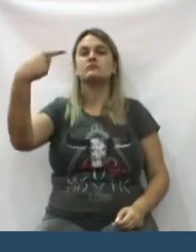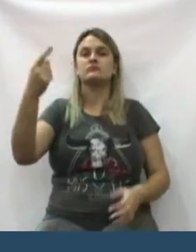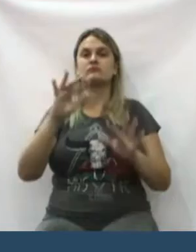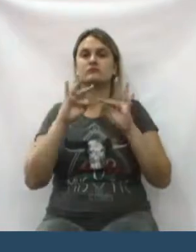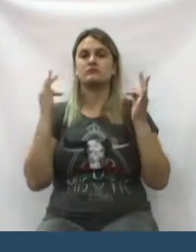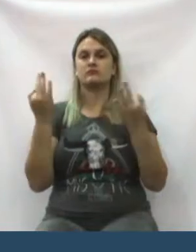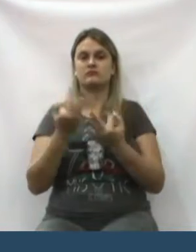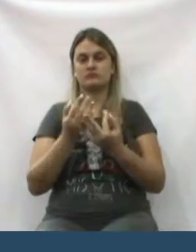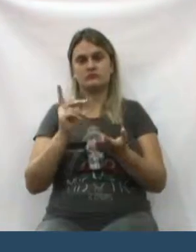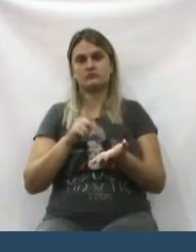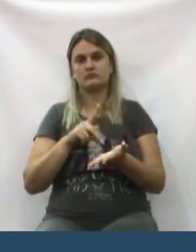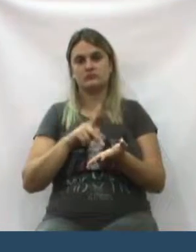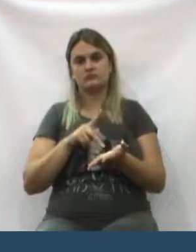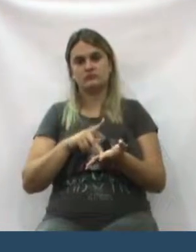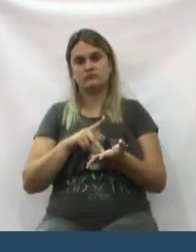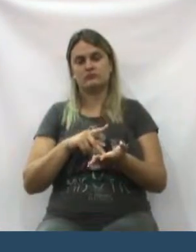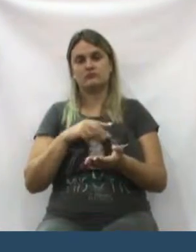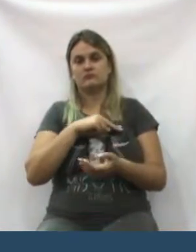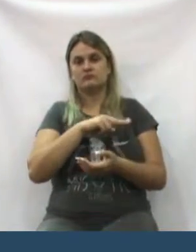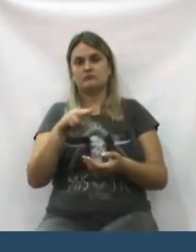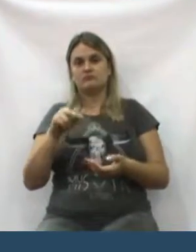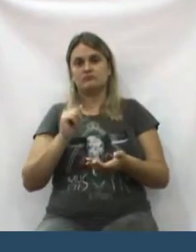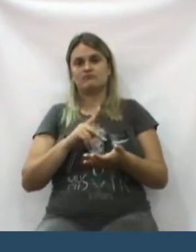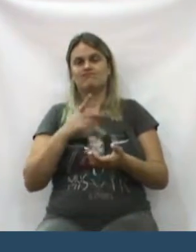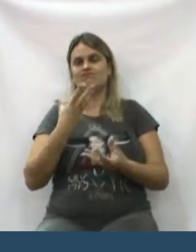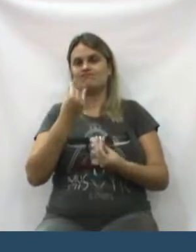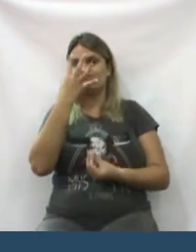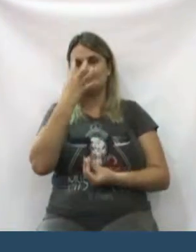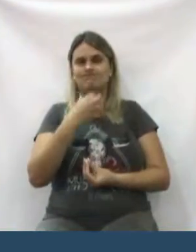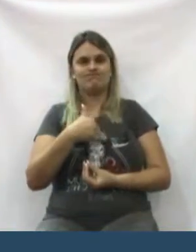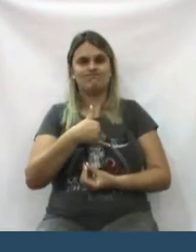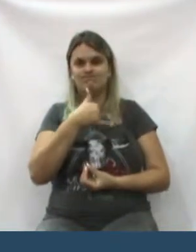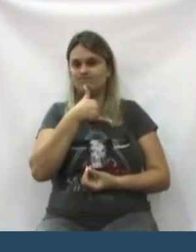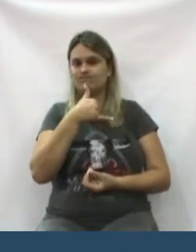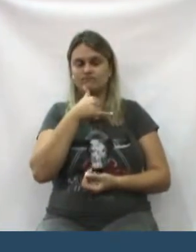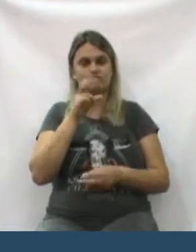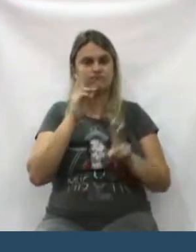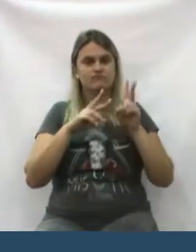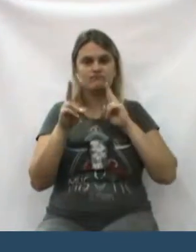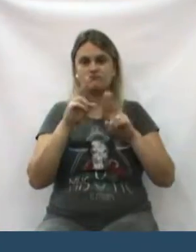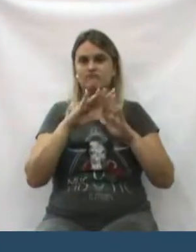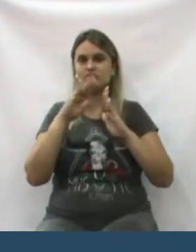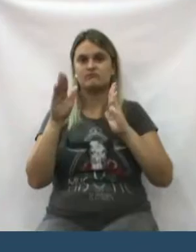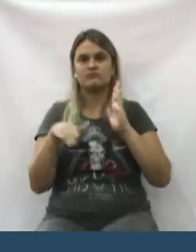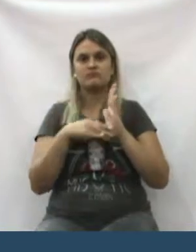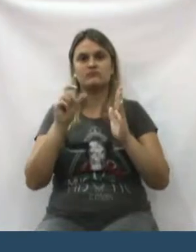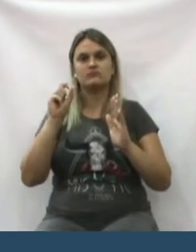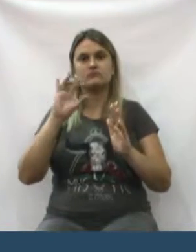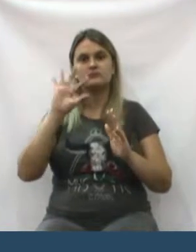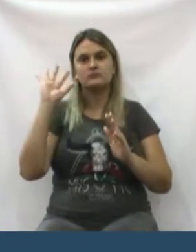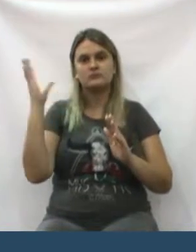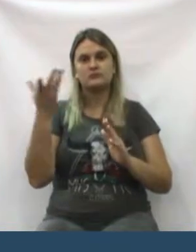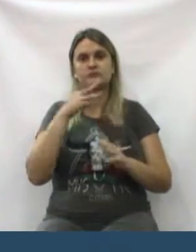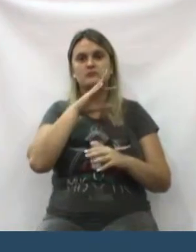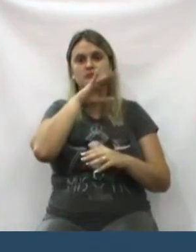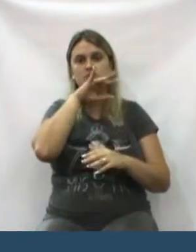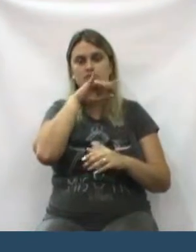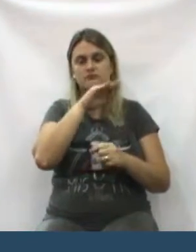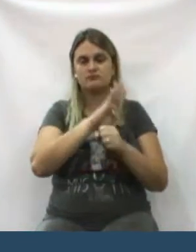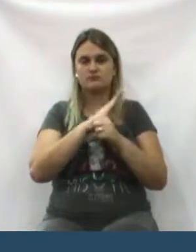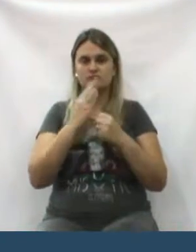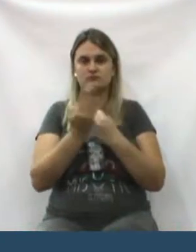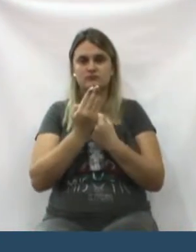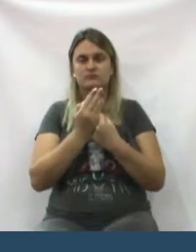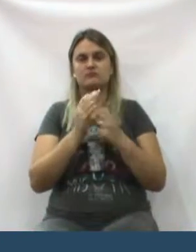suas famílias. Isso, realmente, para nós é revoltante. Revolta nos ver, tudo o que tem acontecido, de ruim